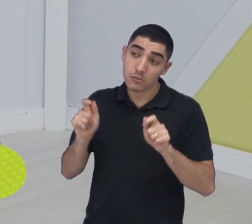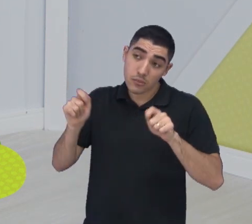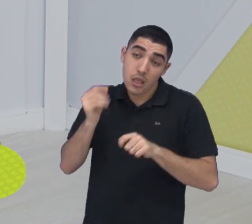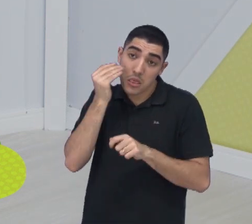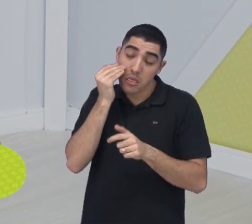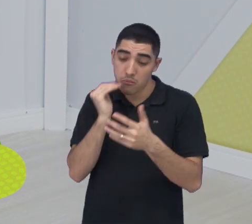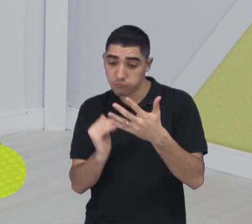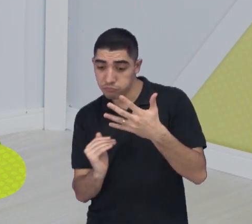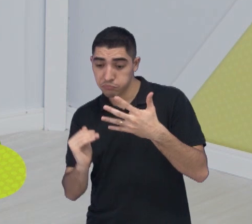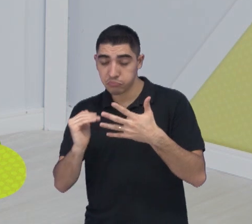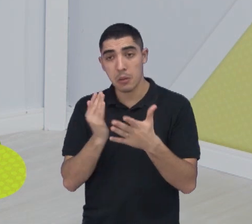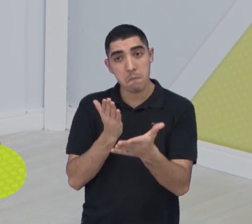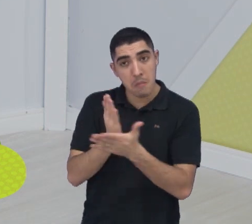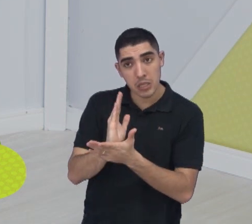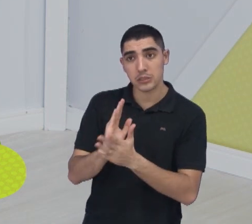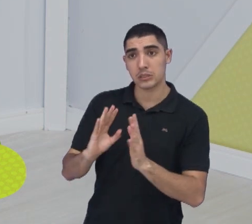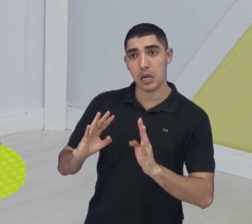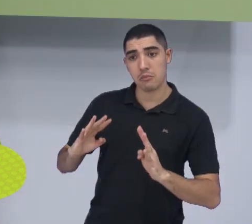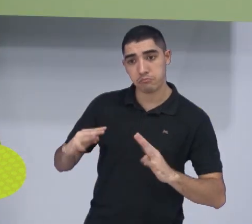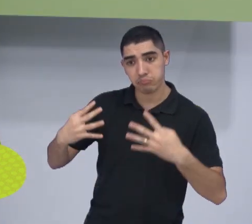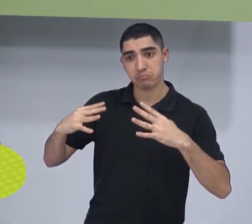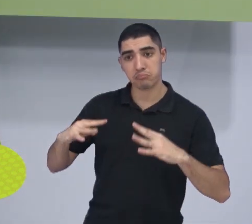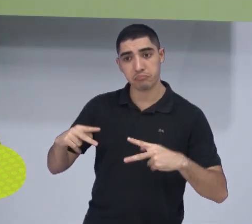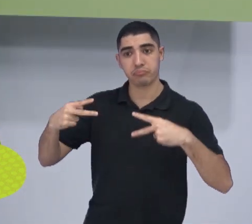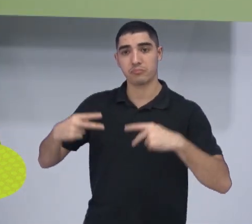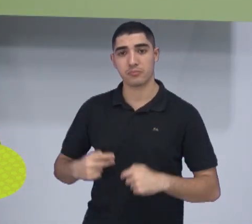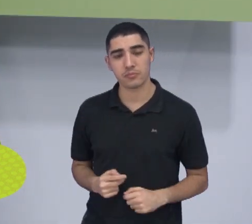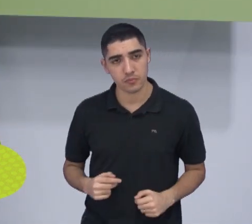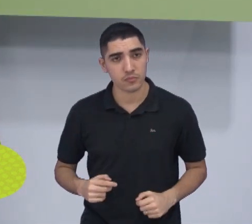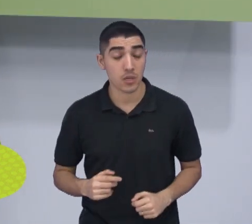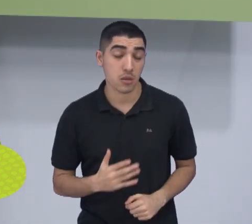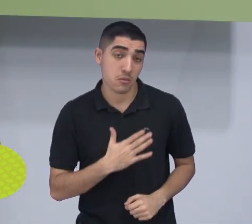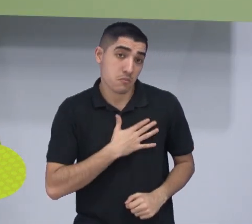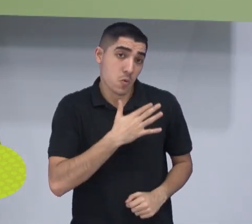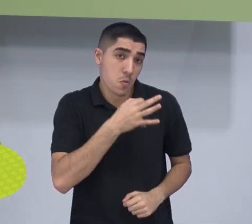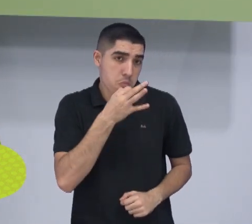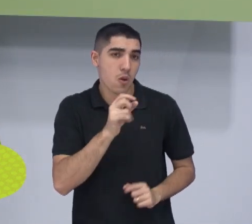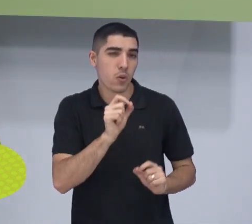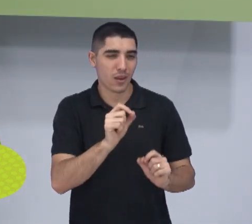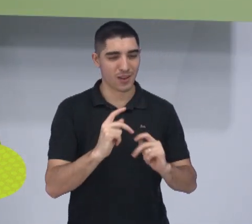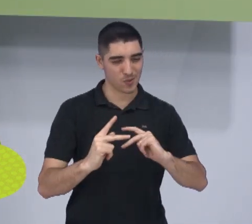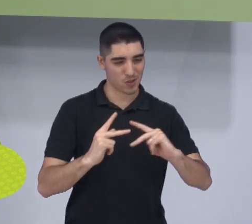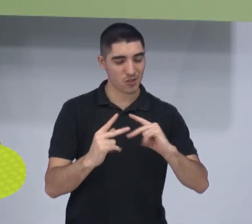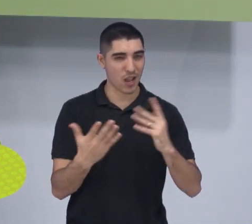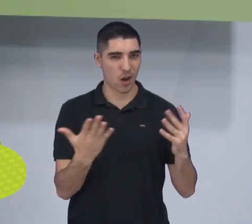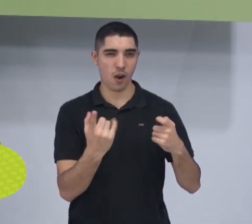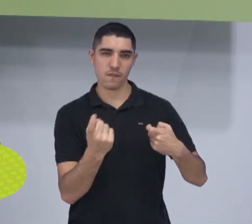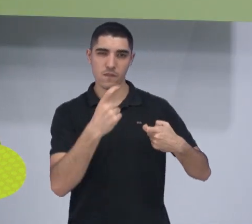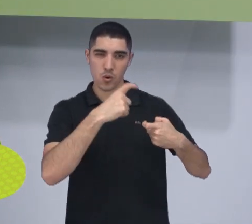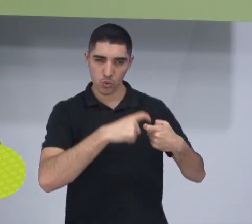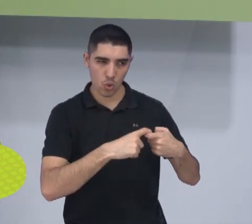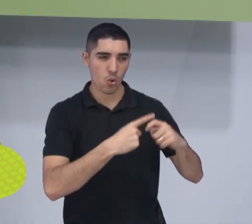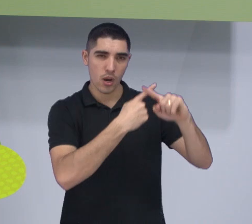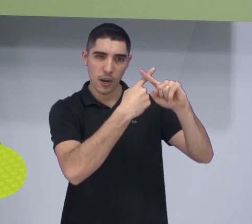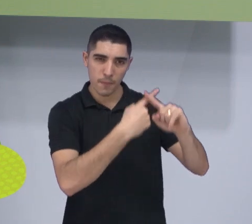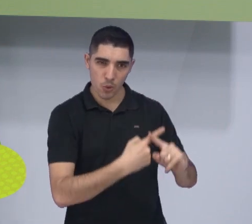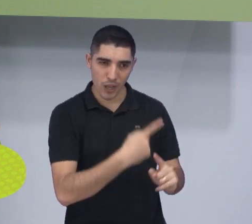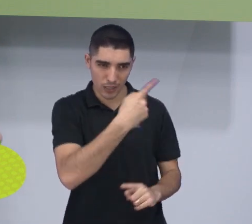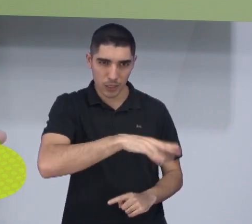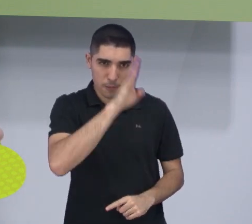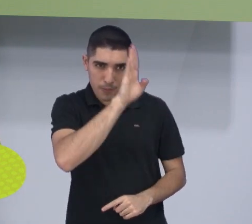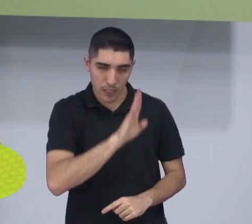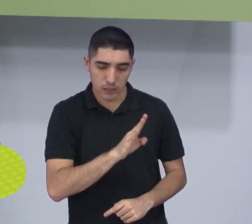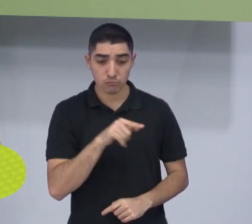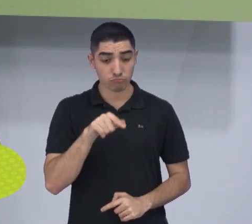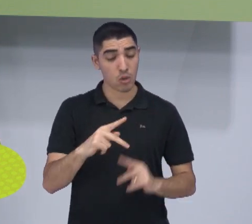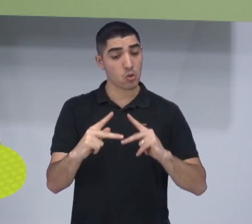um, dois playoffs nessa competição, Bruno. É, acho que eu vejo desde a volta do São José ao Campeonato Nacional, a gente